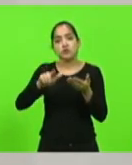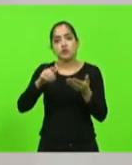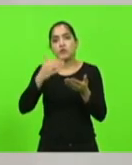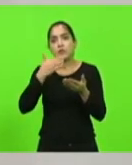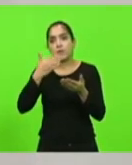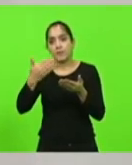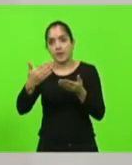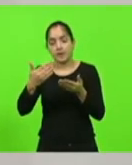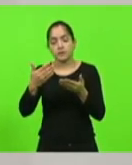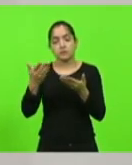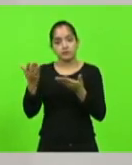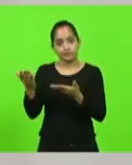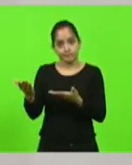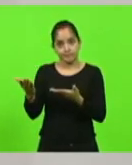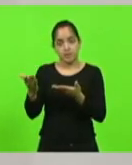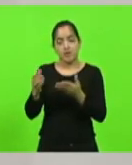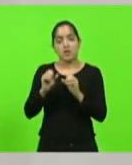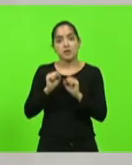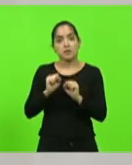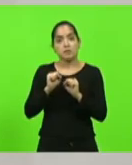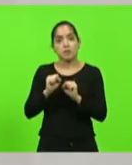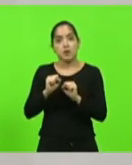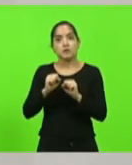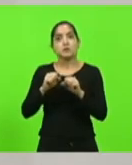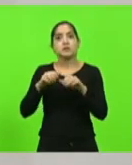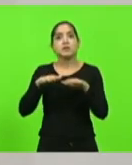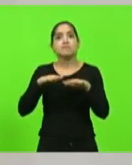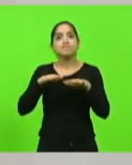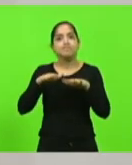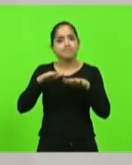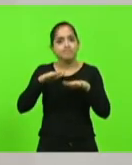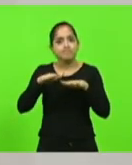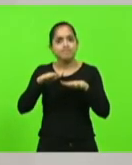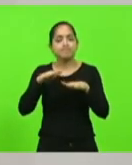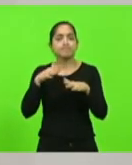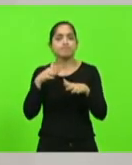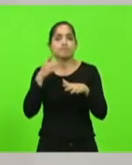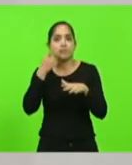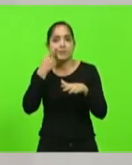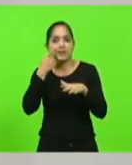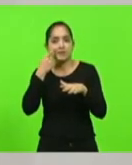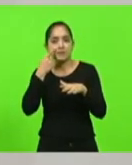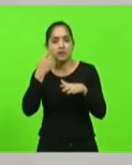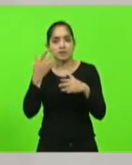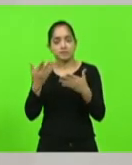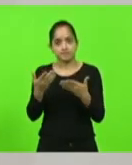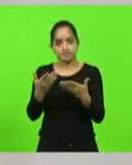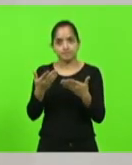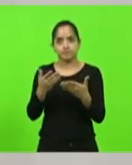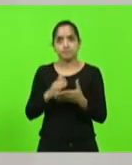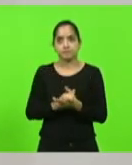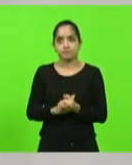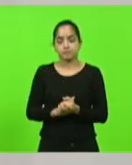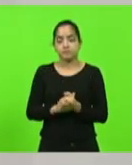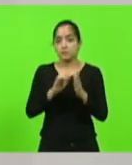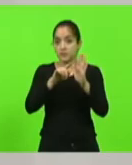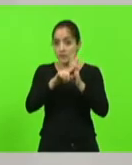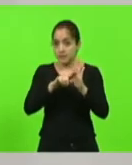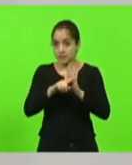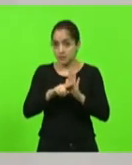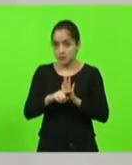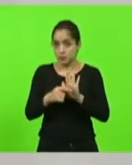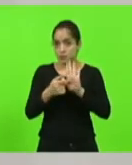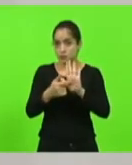parlamento catarinense que possa se mobilizar ao menos para conhecer esses números e esses estudos que têm sido